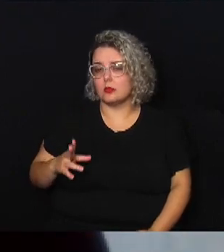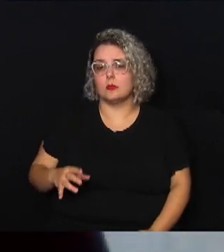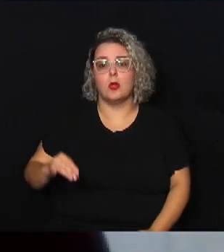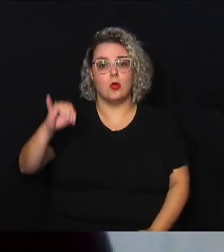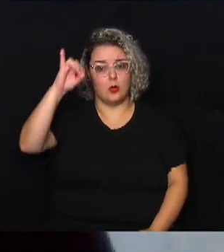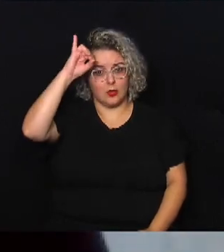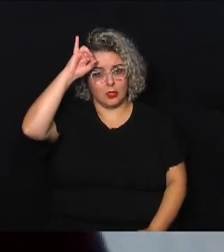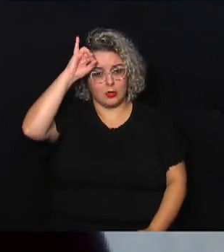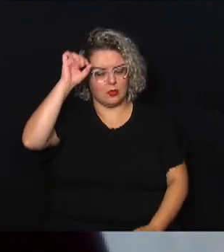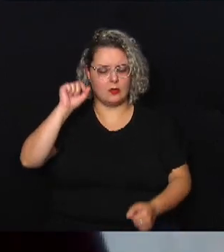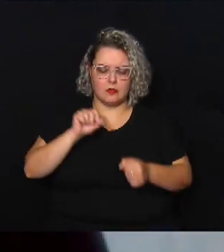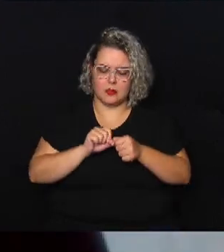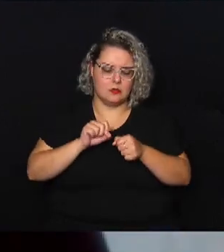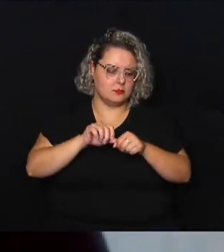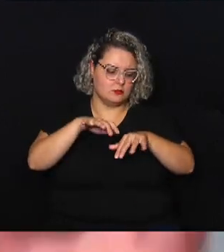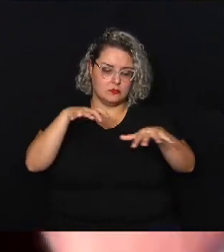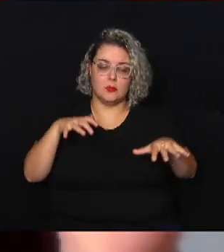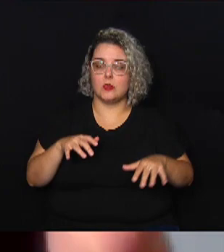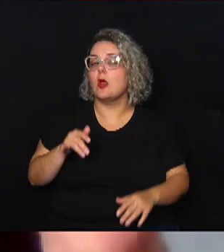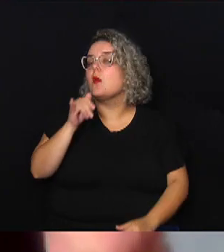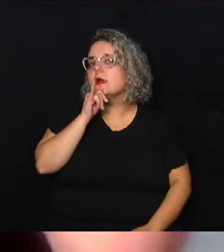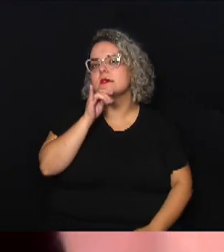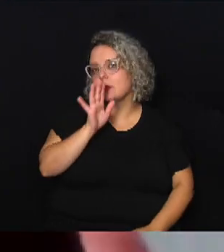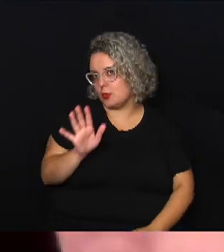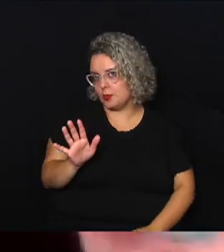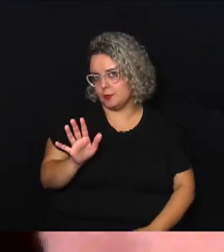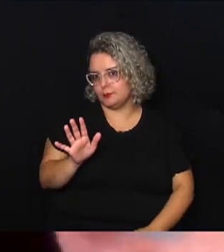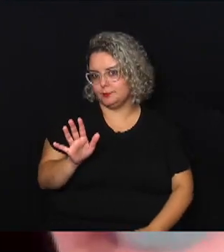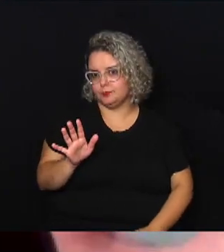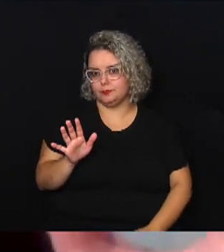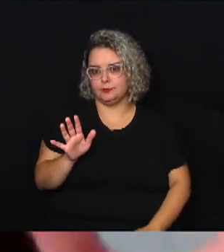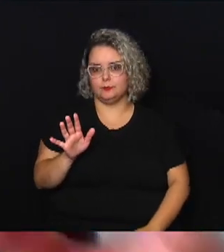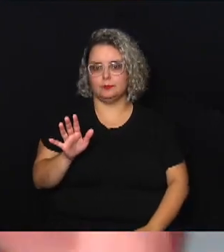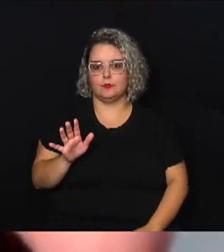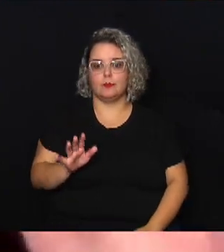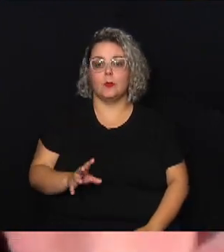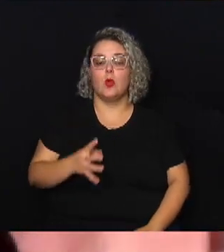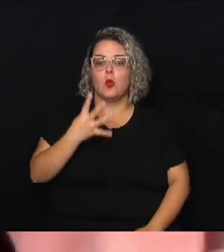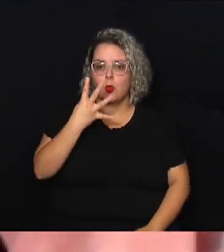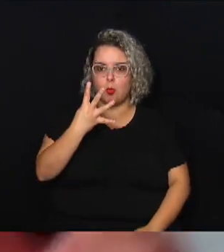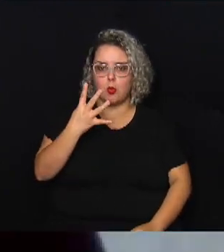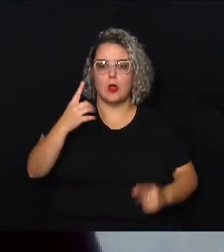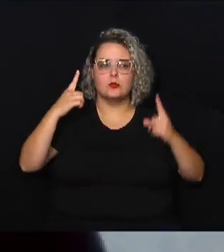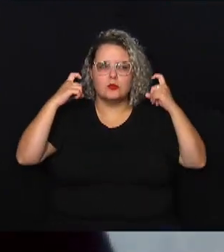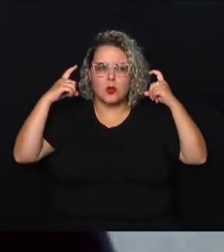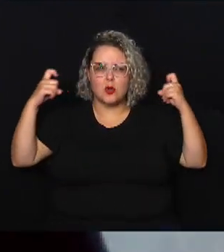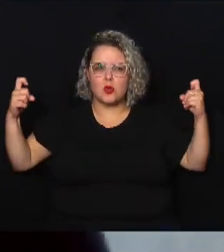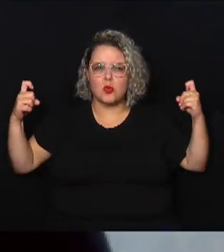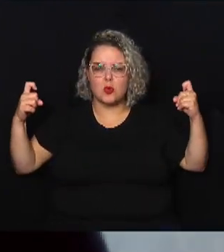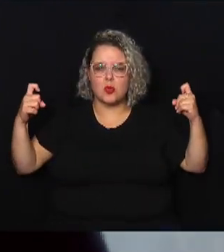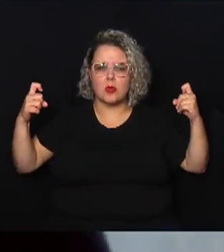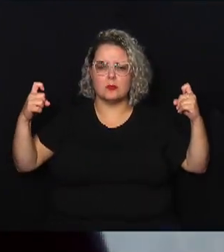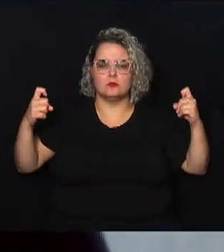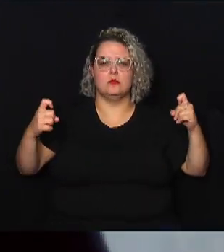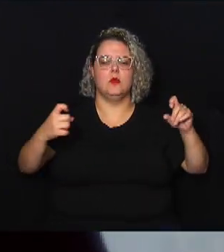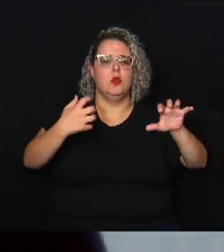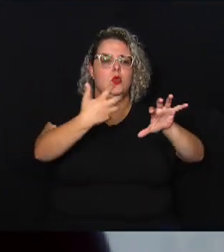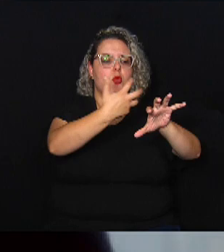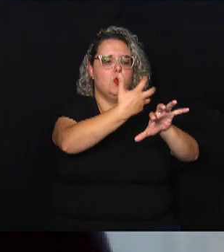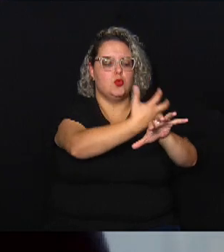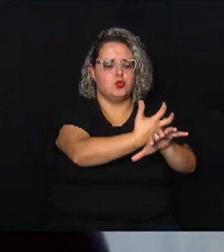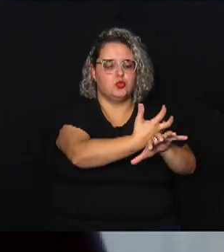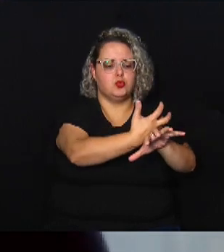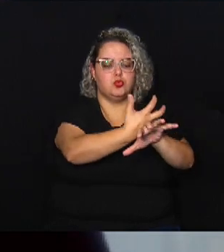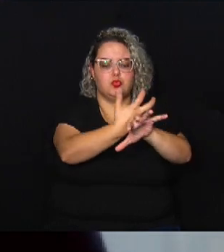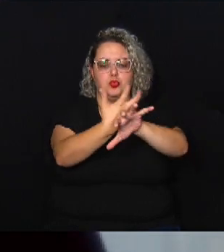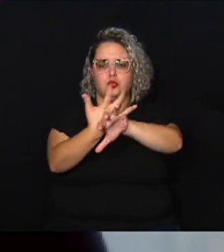autônomo então vou te dar um exemplo com quatro sirenes quatro sirenes instaladas num poste